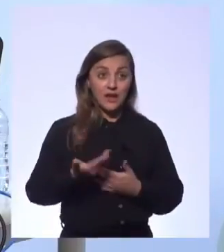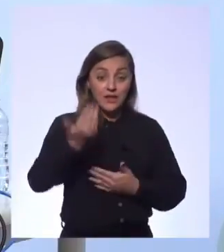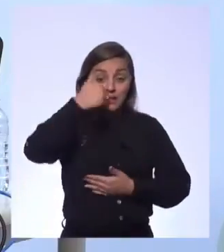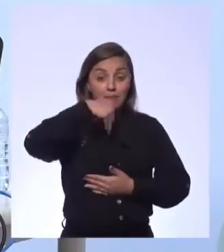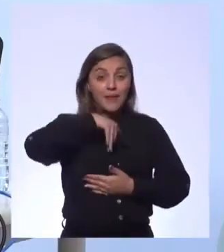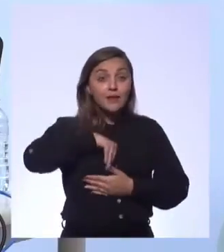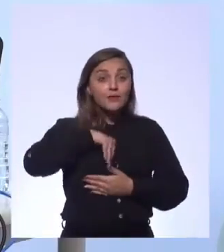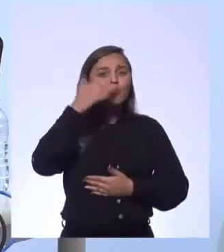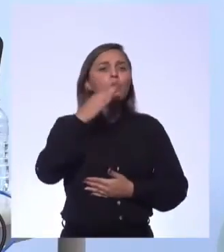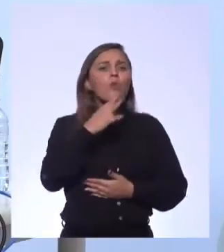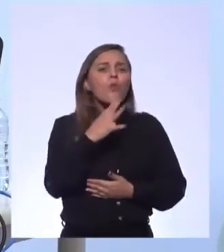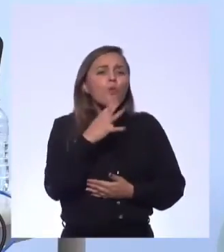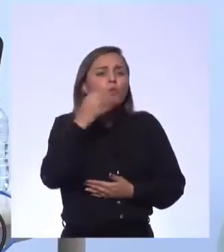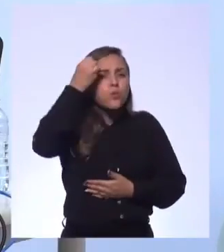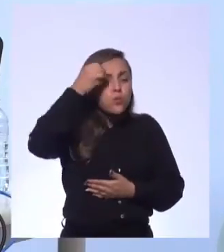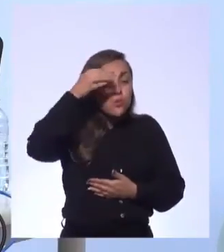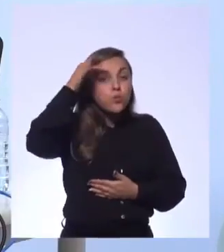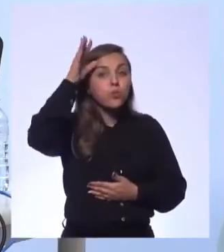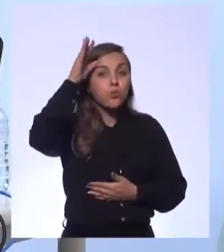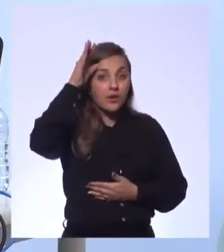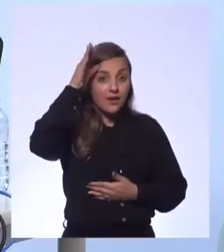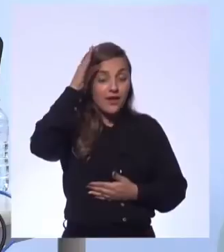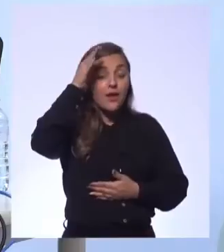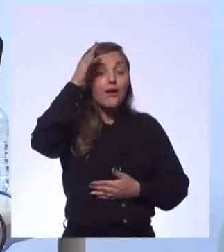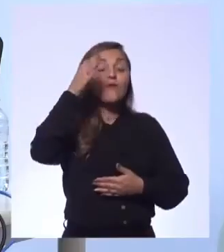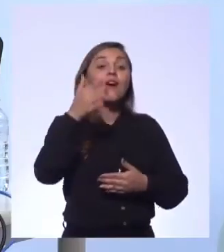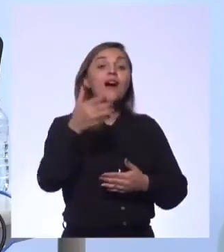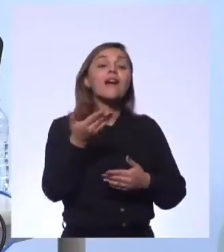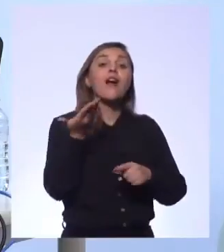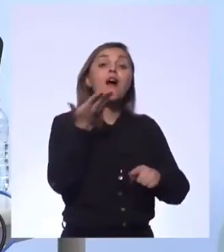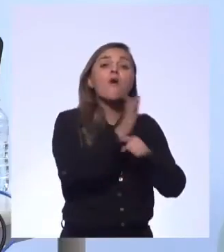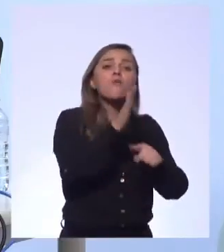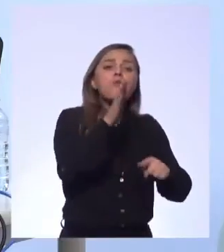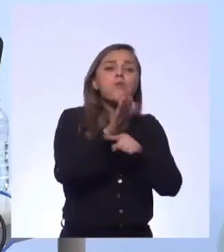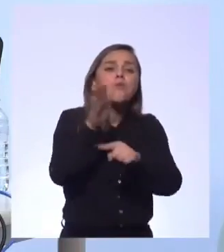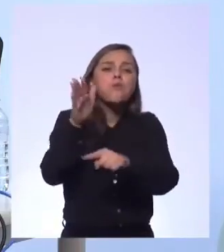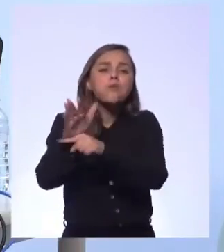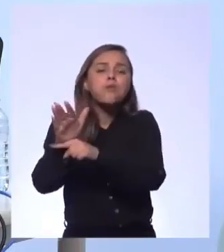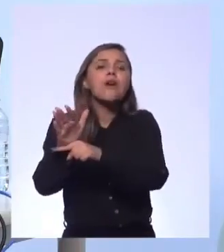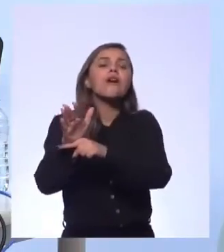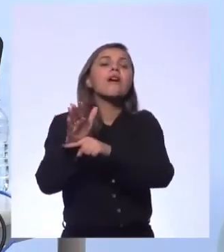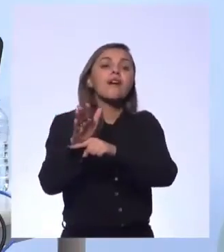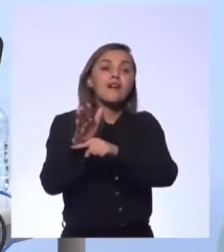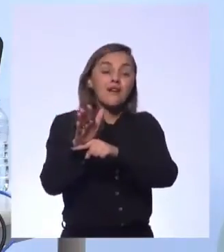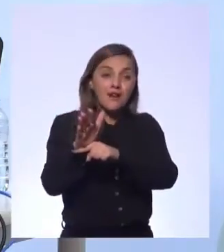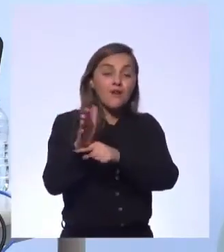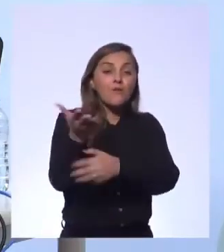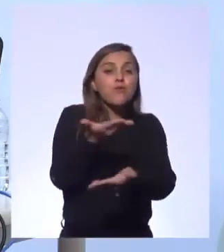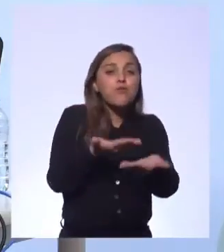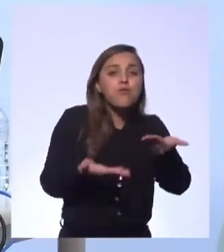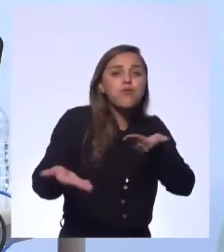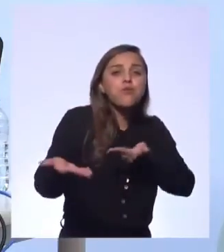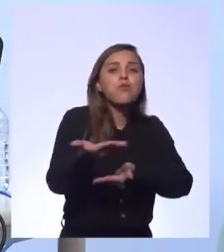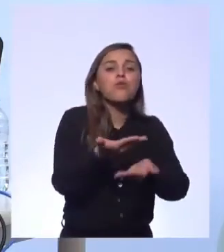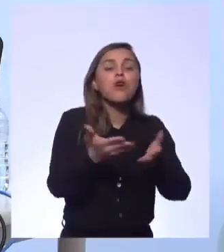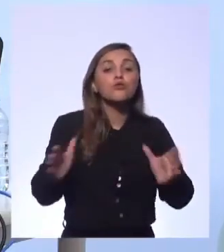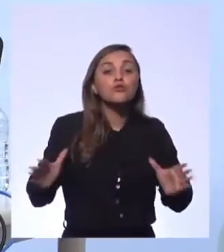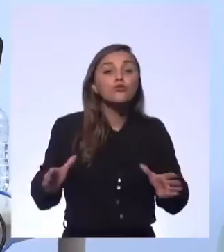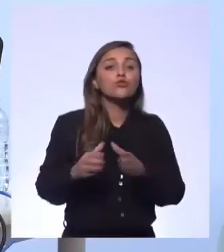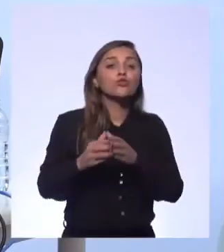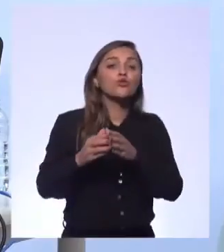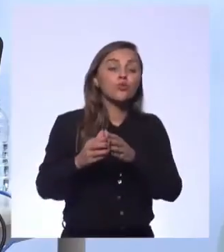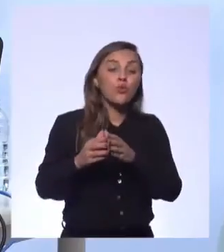que você sabe, e principalmente mobilizando as outras pessoas para que vocês consigam, juntos, transformar o ambiente que vocês estão.